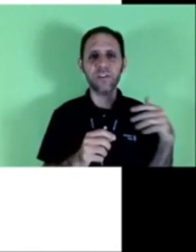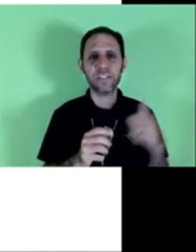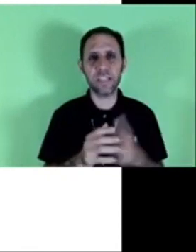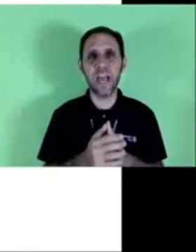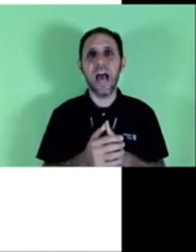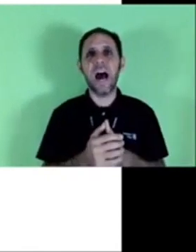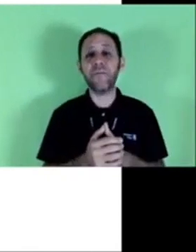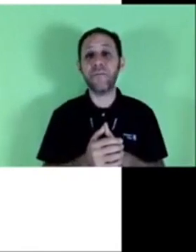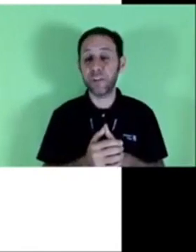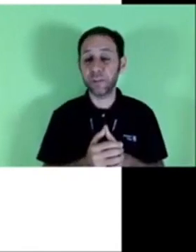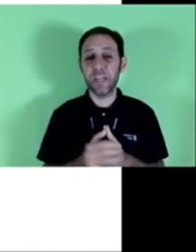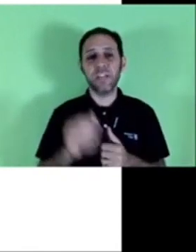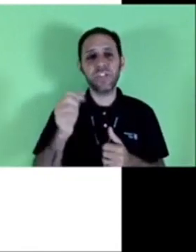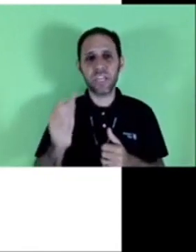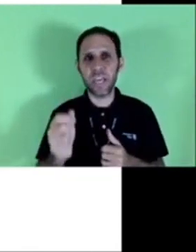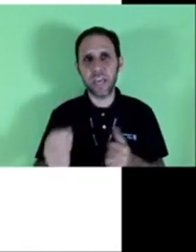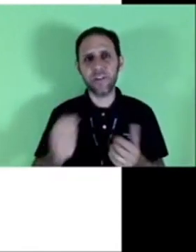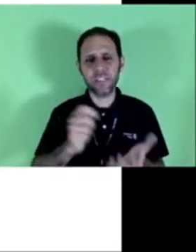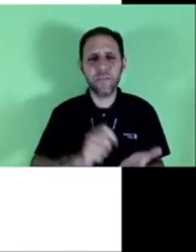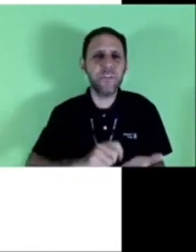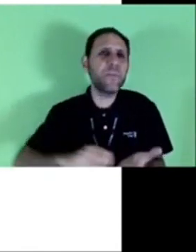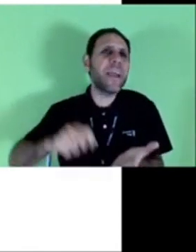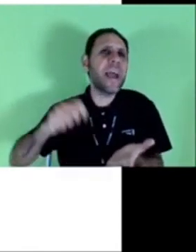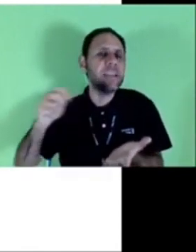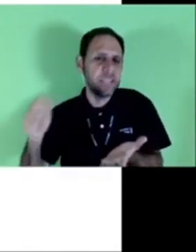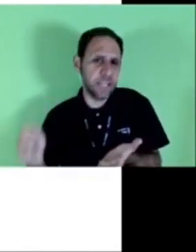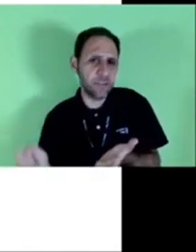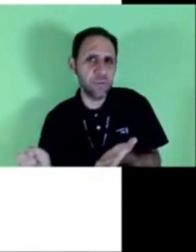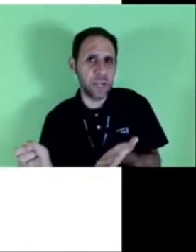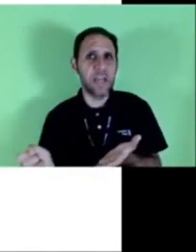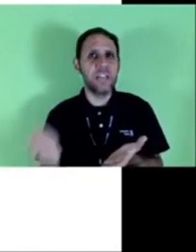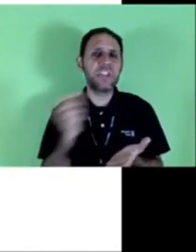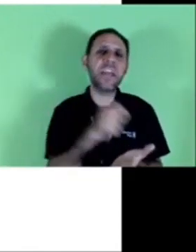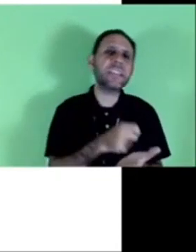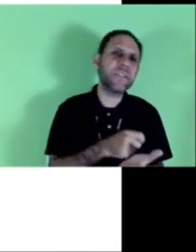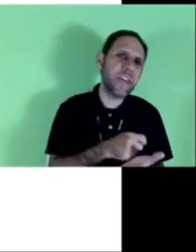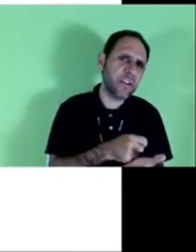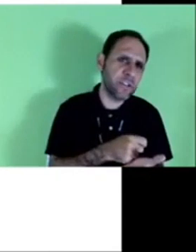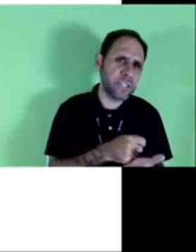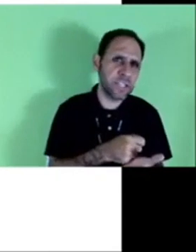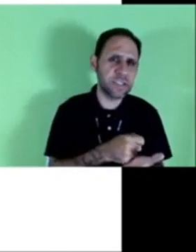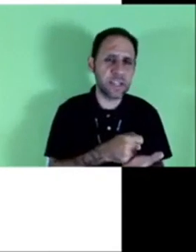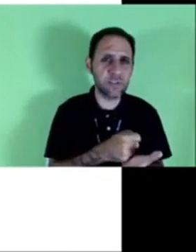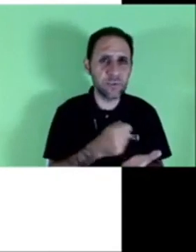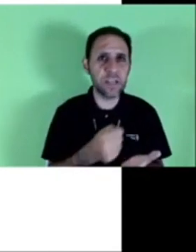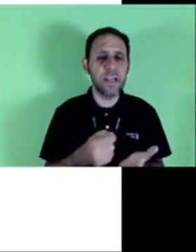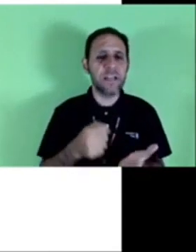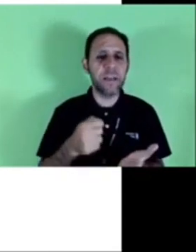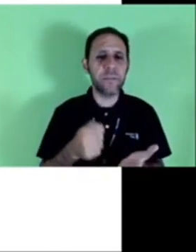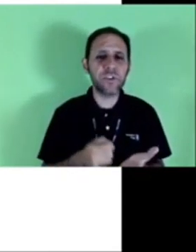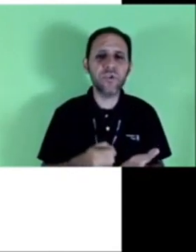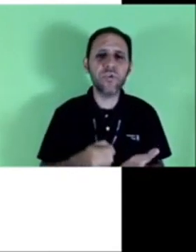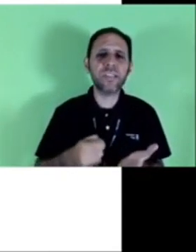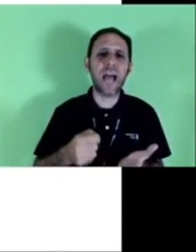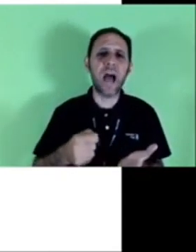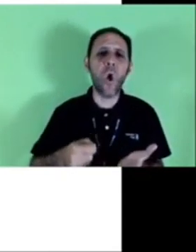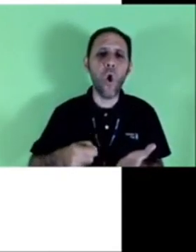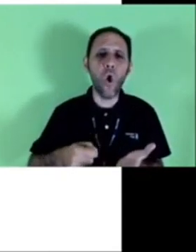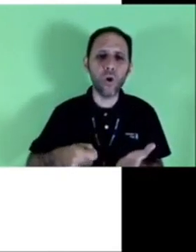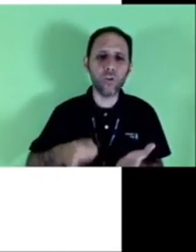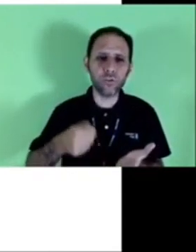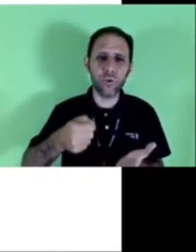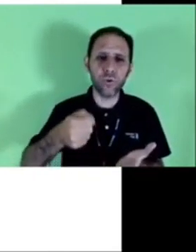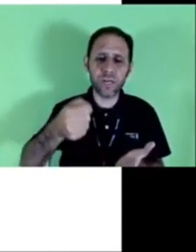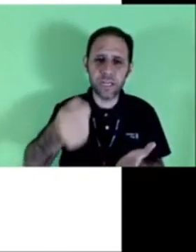pode reconhecer a firma de quem? Reconhecer firma é a assinatura. De quem que você vai reconhecer a assinatura? Da pessoa que está